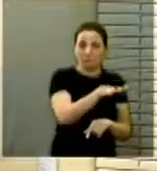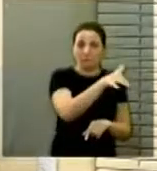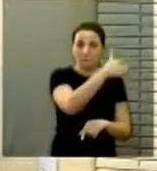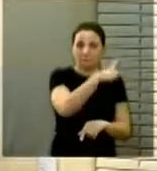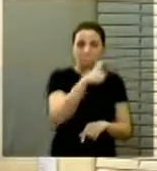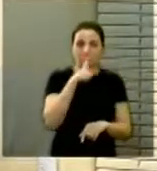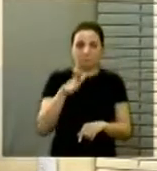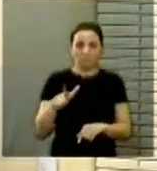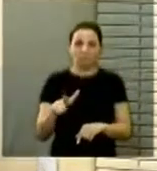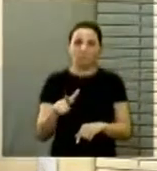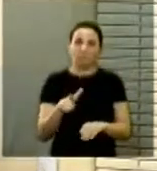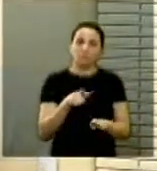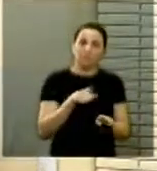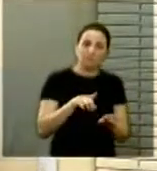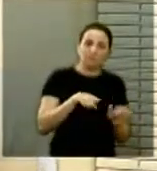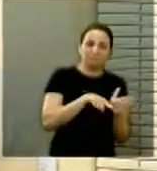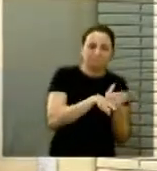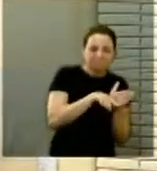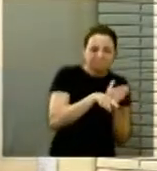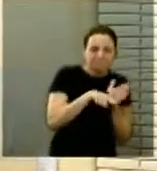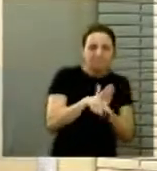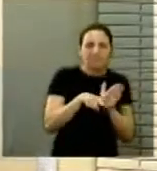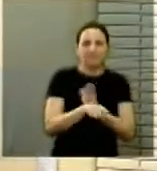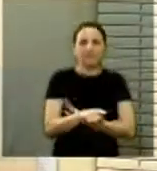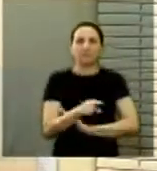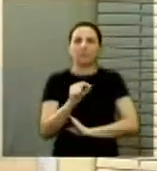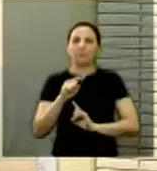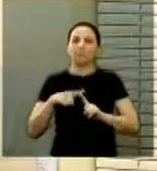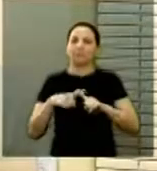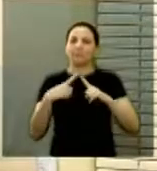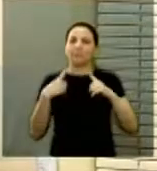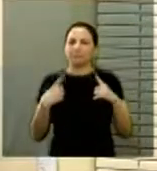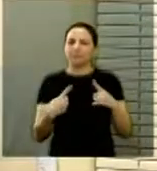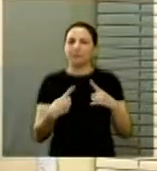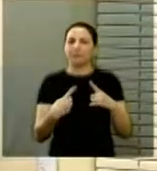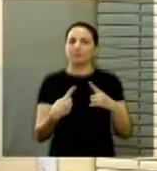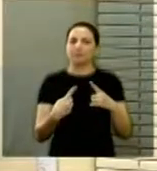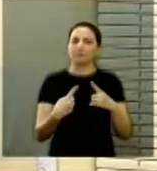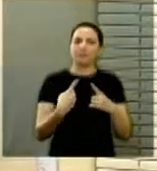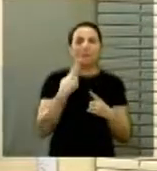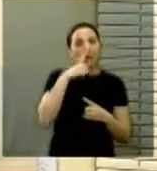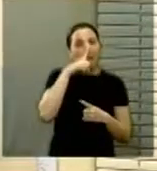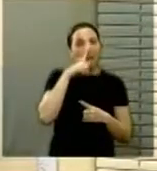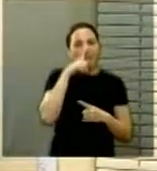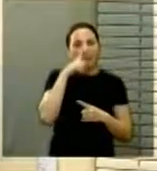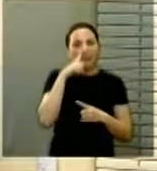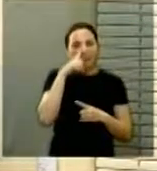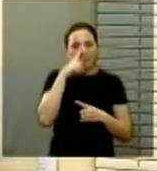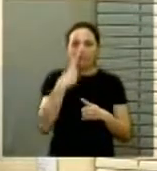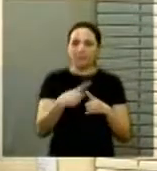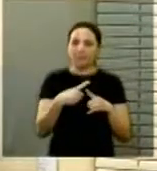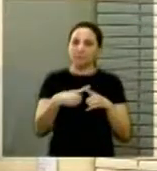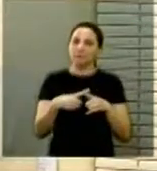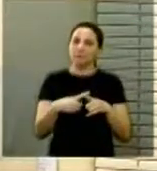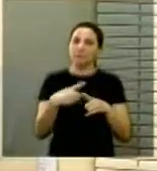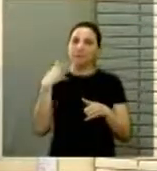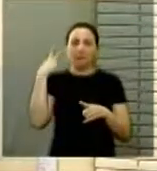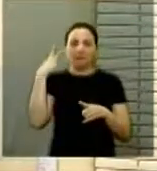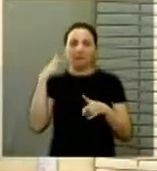investigação, mas acho que é uma situação bastante grave, porque a gente está falando de saúde.